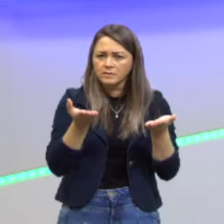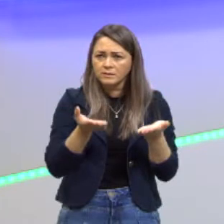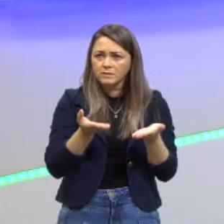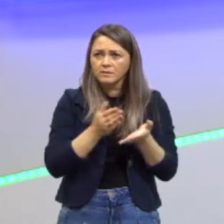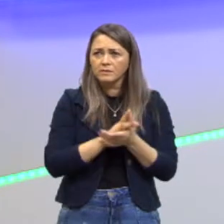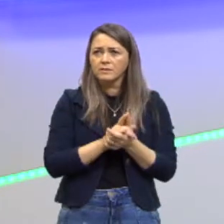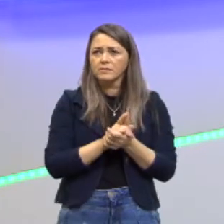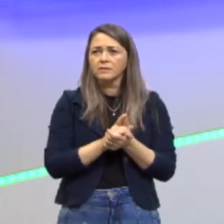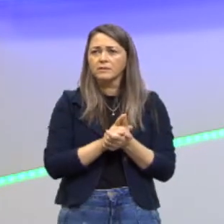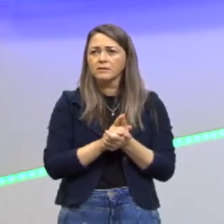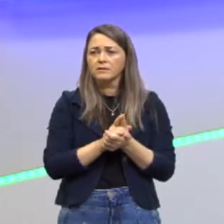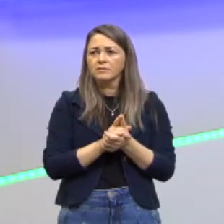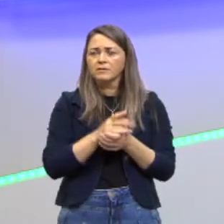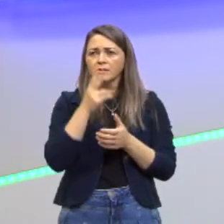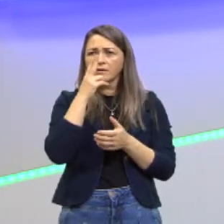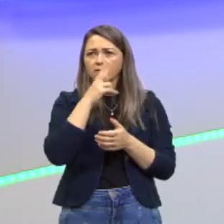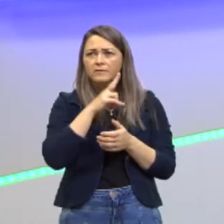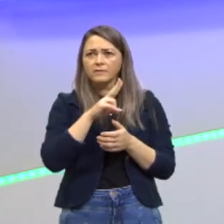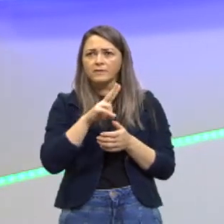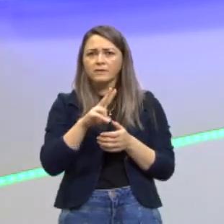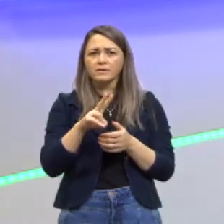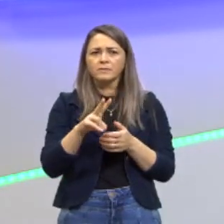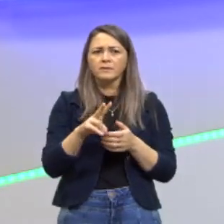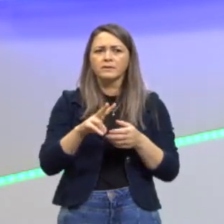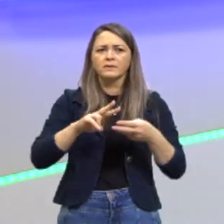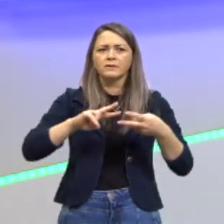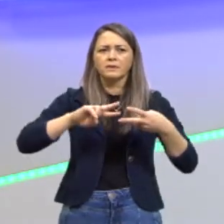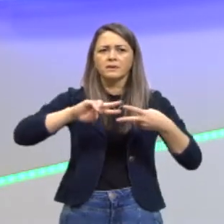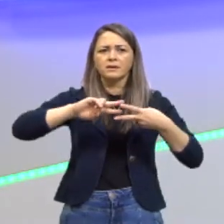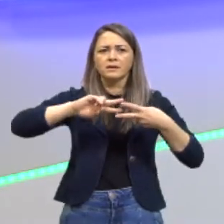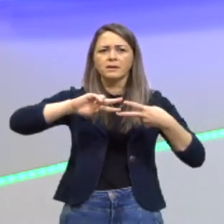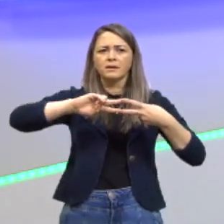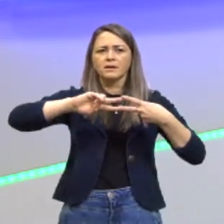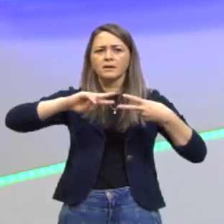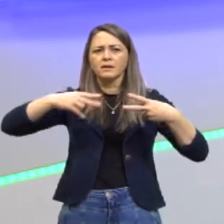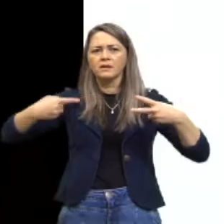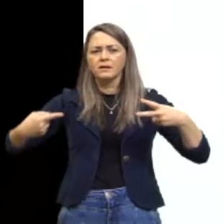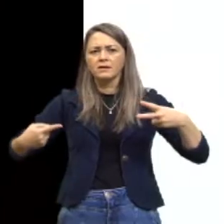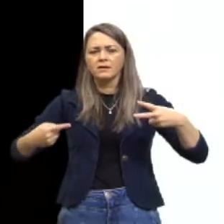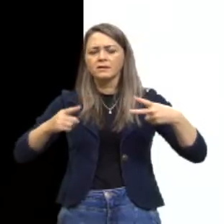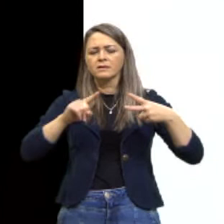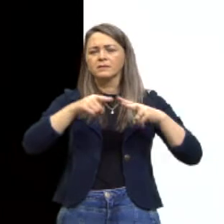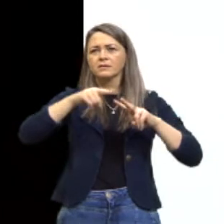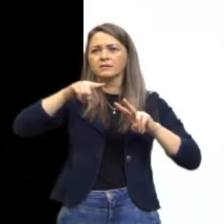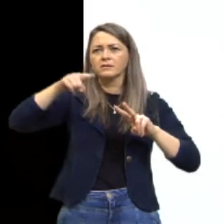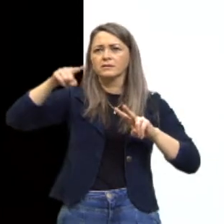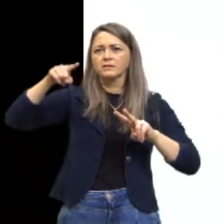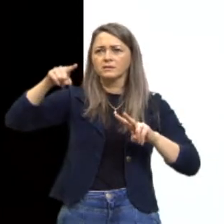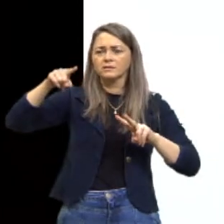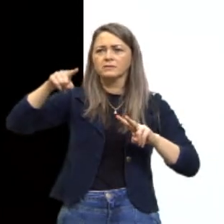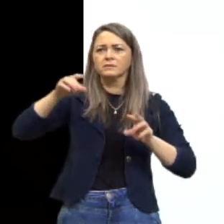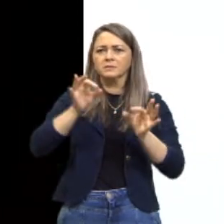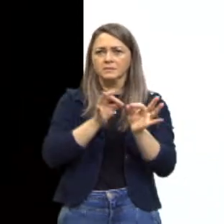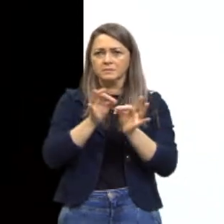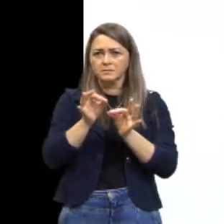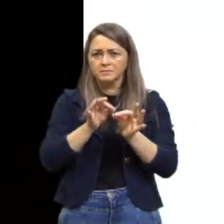como transgenia, por exemplo, né? Então, o projeto Genoma, que talvez